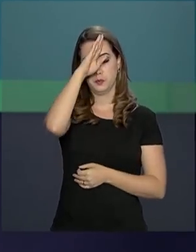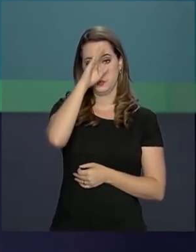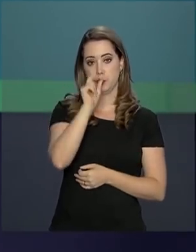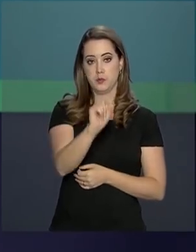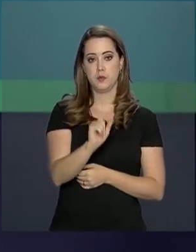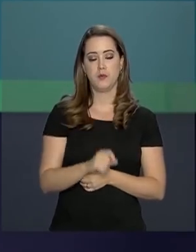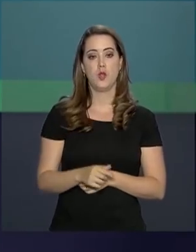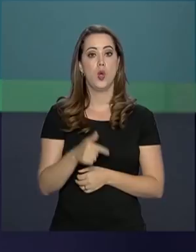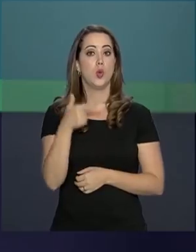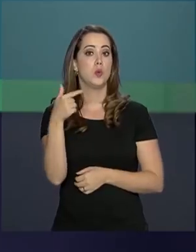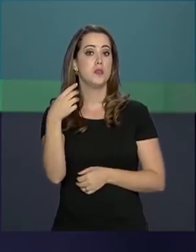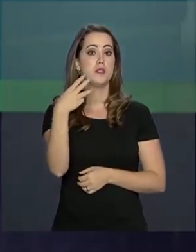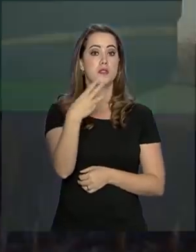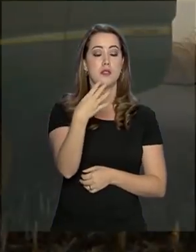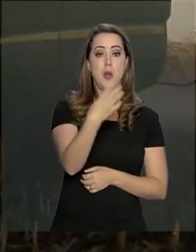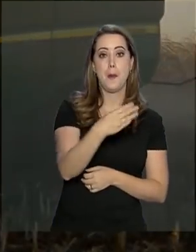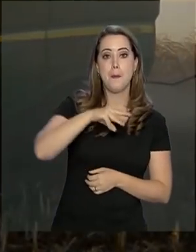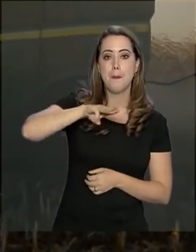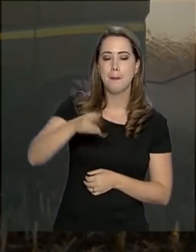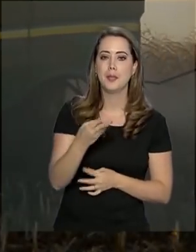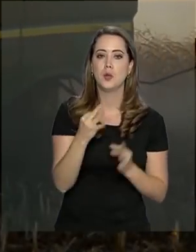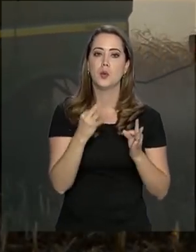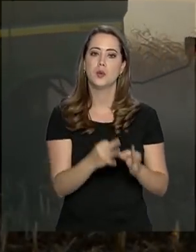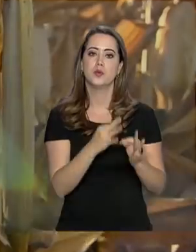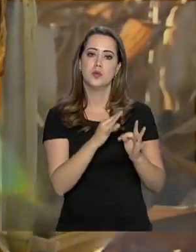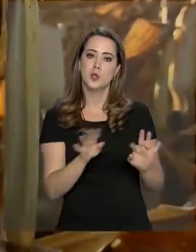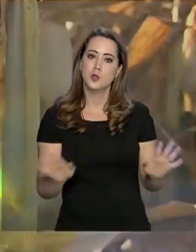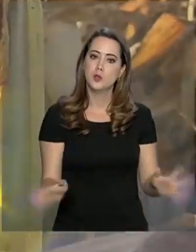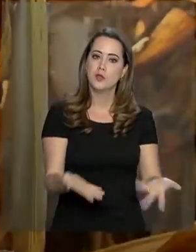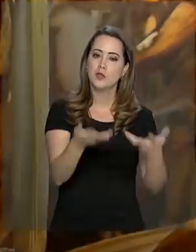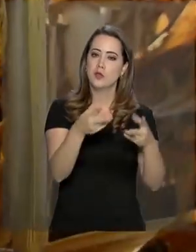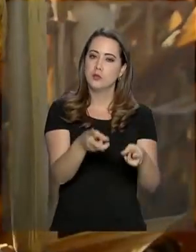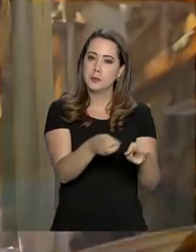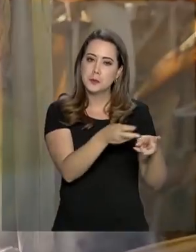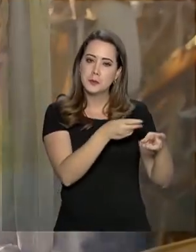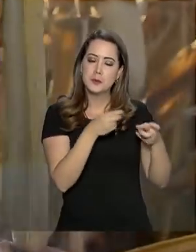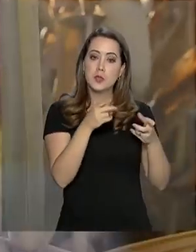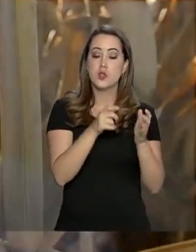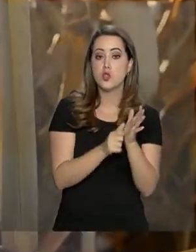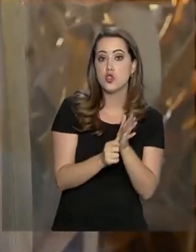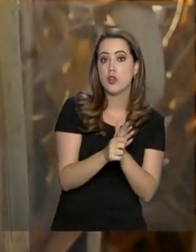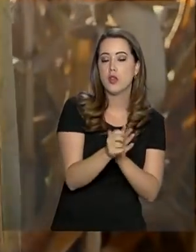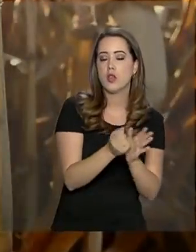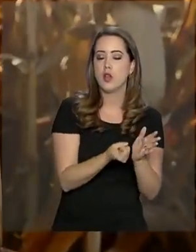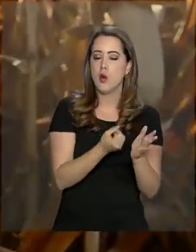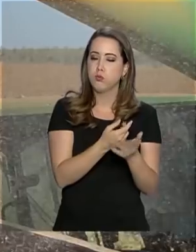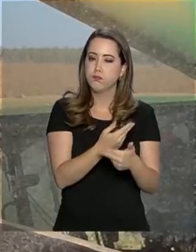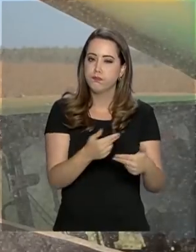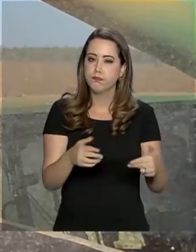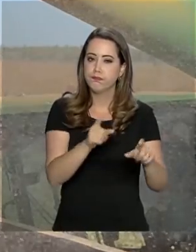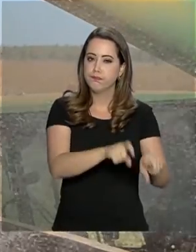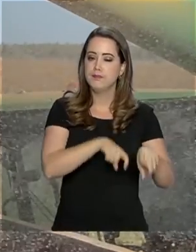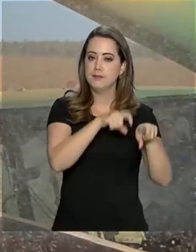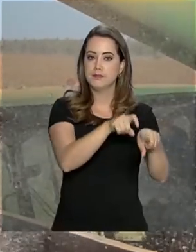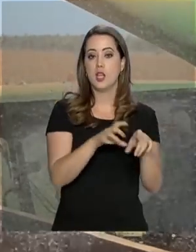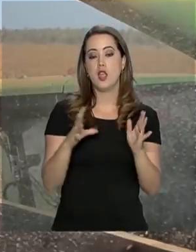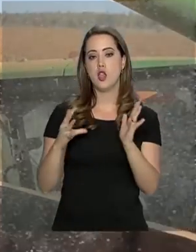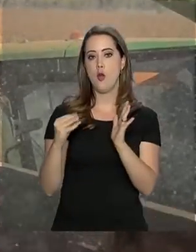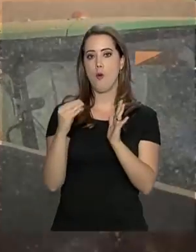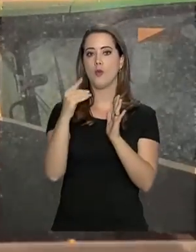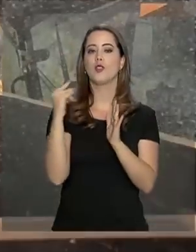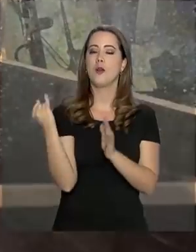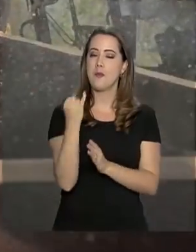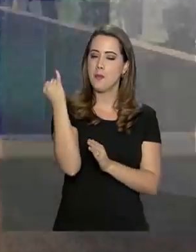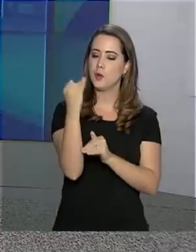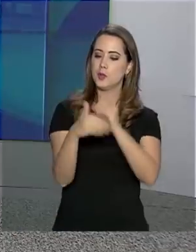234 milhões de toneladas, esse é o volume previsto para a safra de grãos e a produção de algodão é destaque no